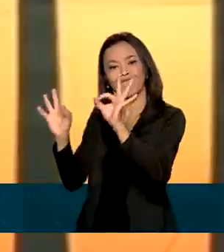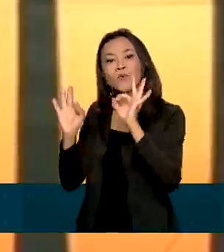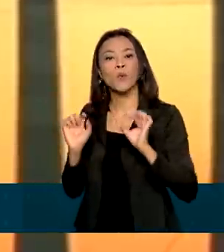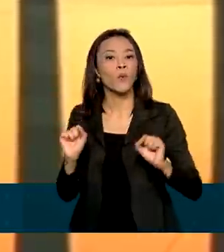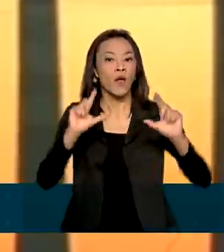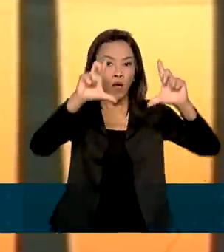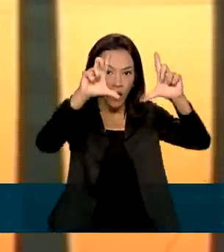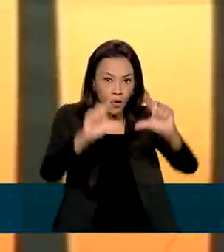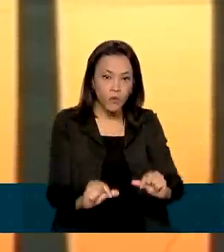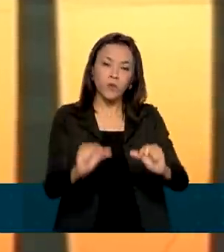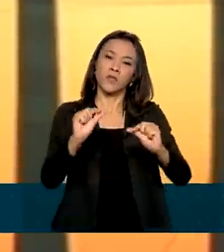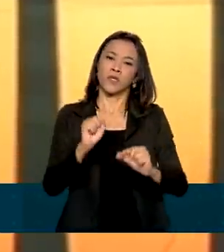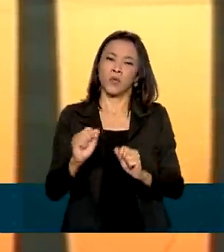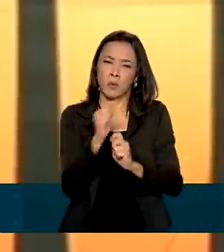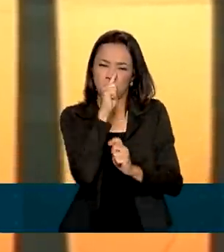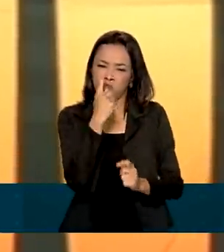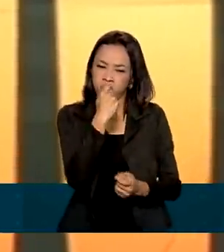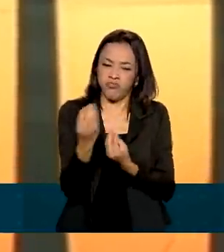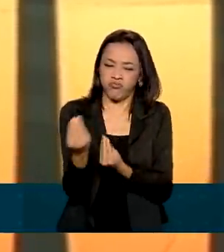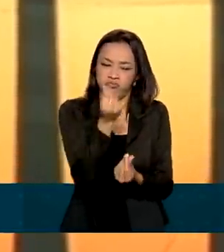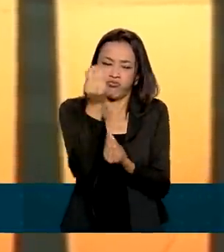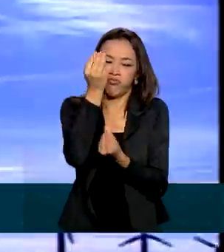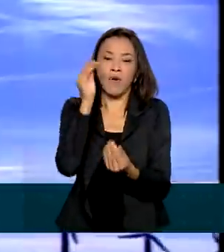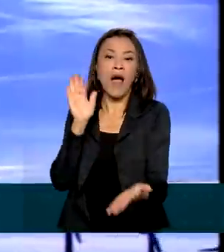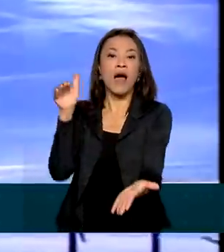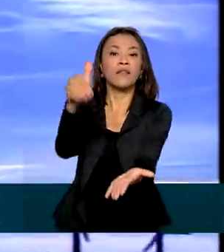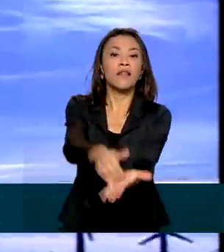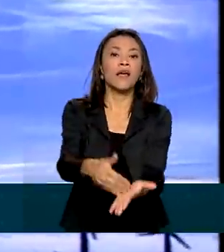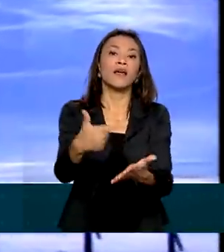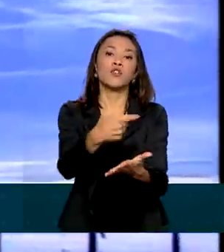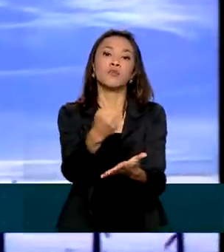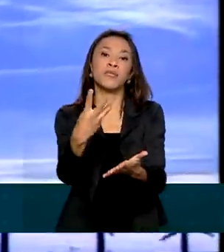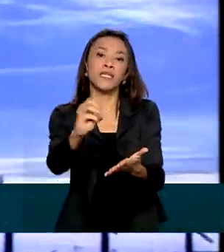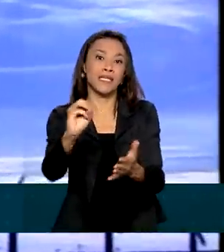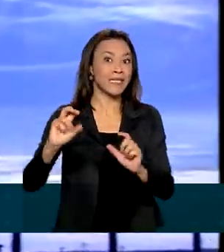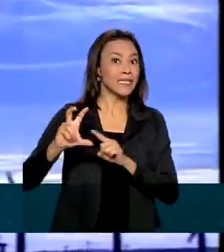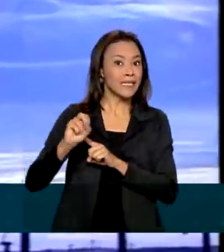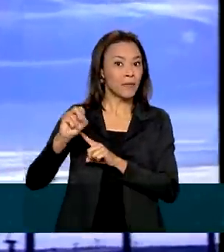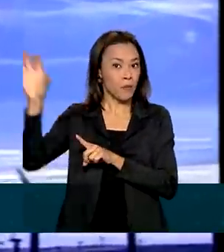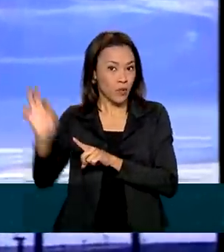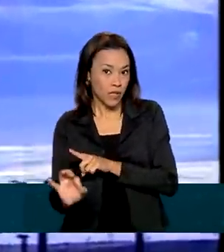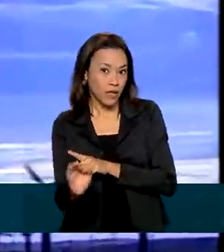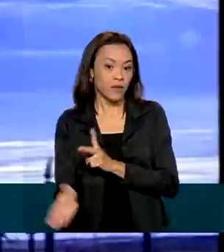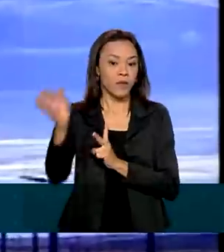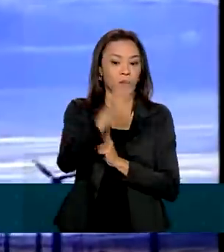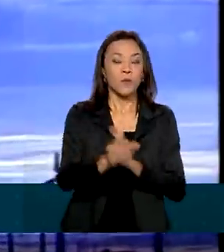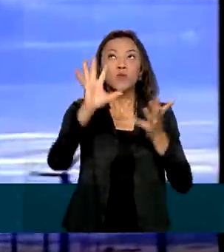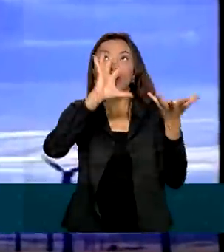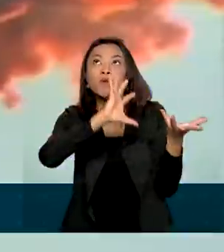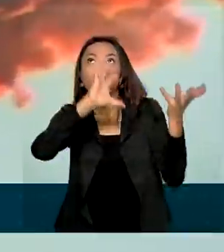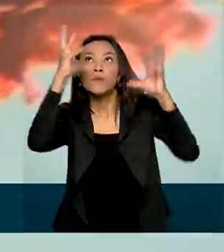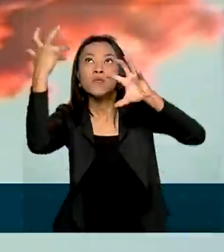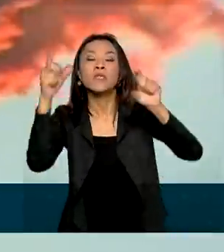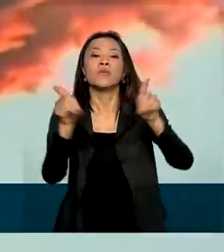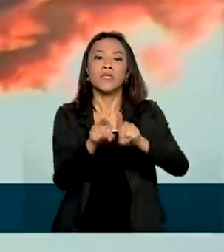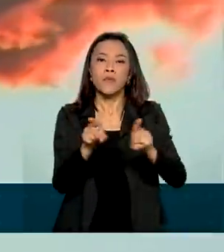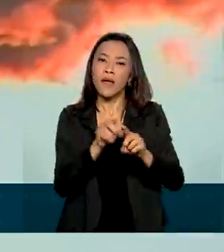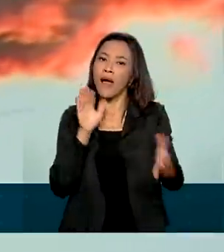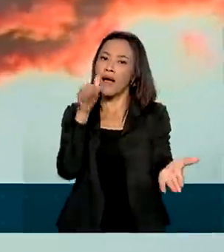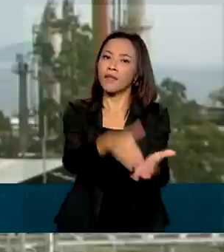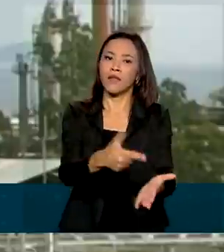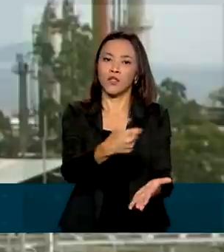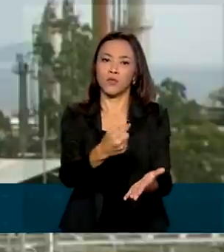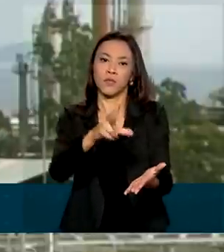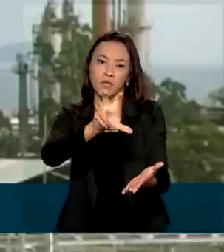emissões em 50% até 2030, a neutralidade climática até 2050 e o apoio